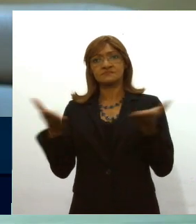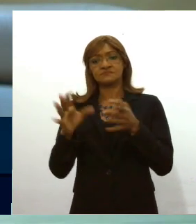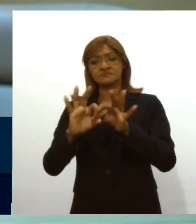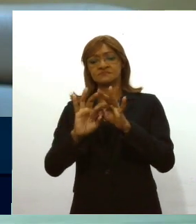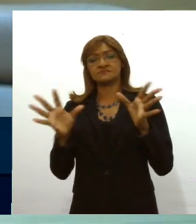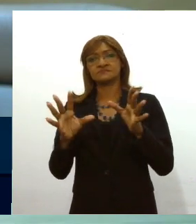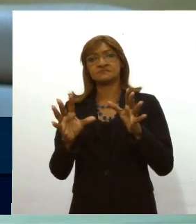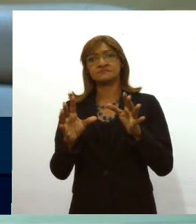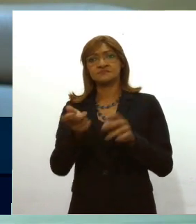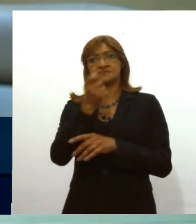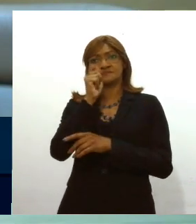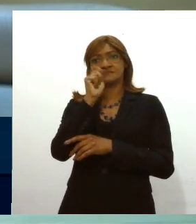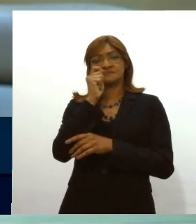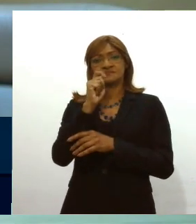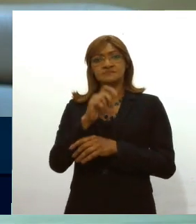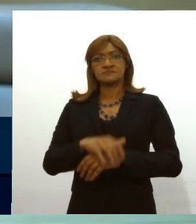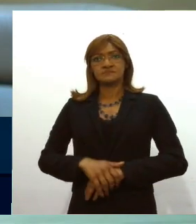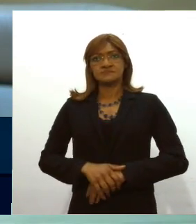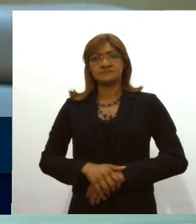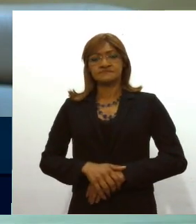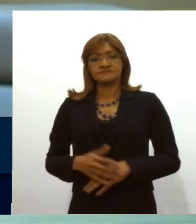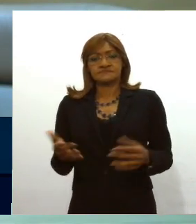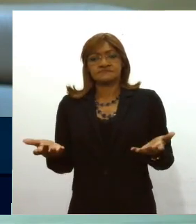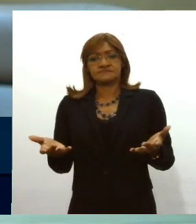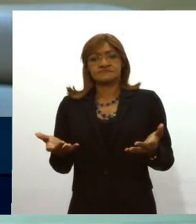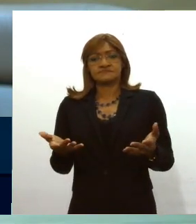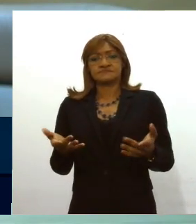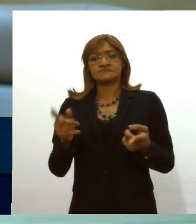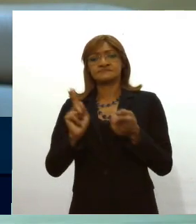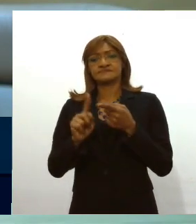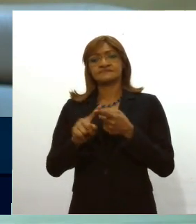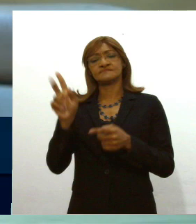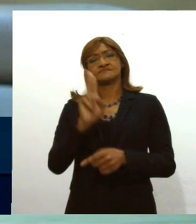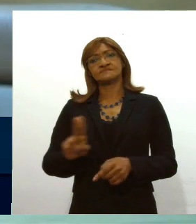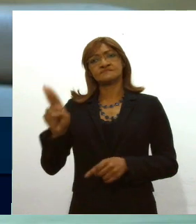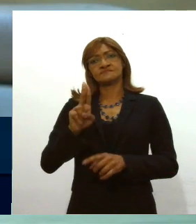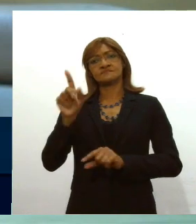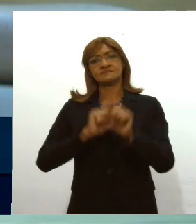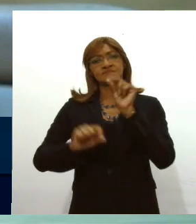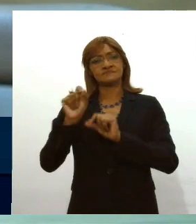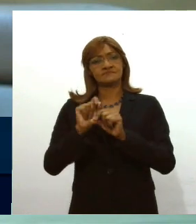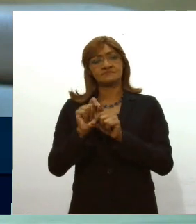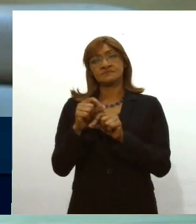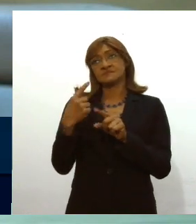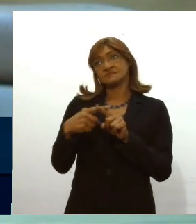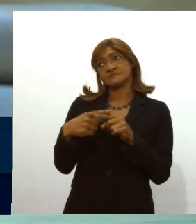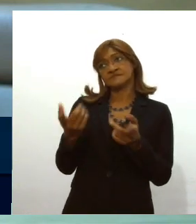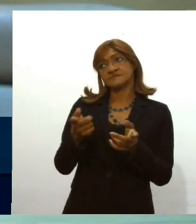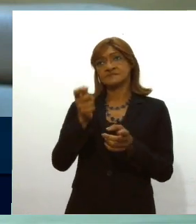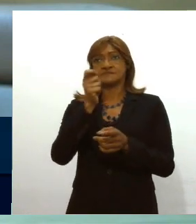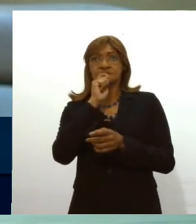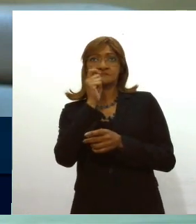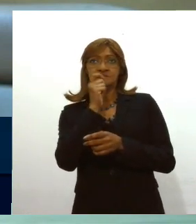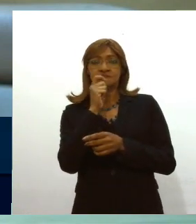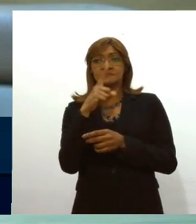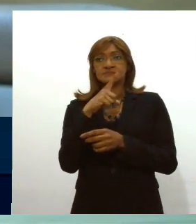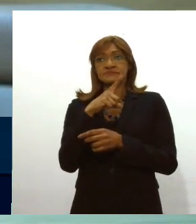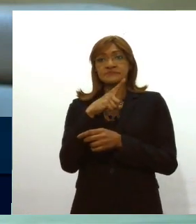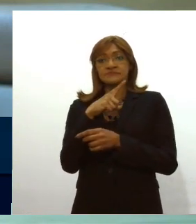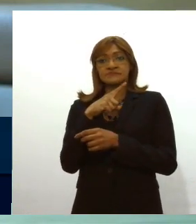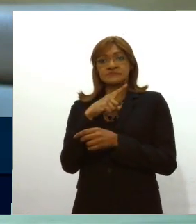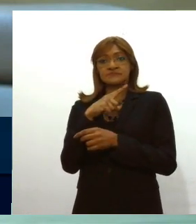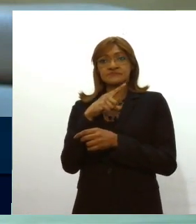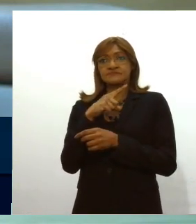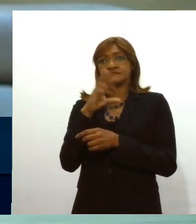as drogas e ainda usa, deputado Zezinho Guimarães? Não, é porque a droga tem uma substância, uma,